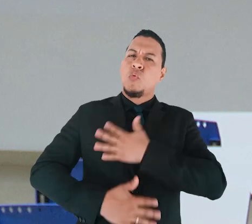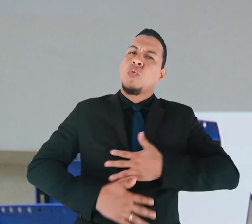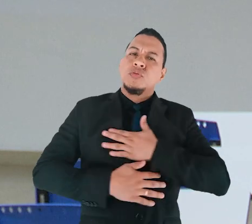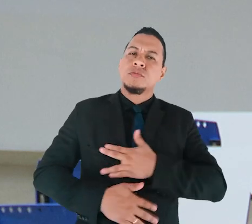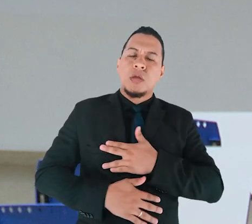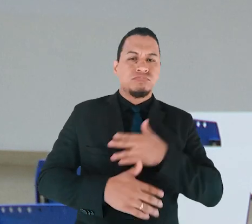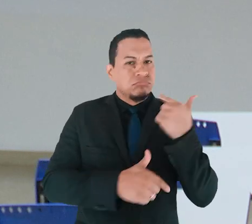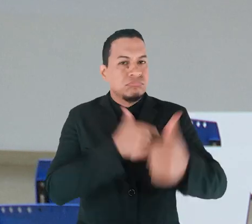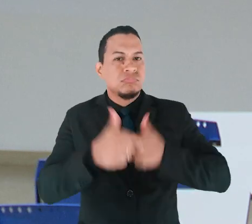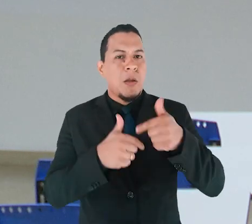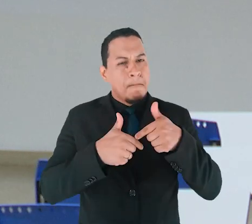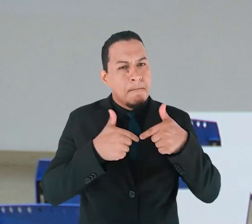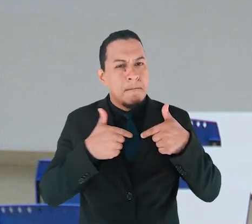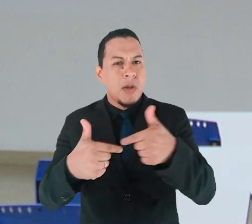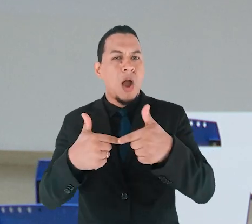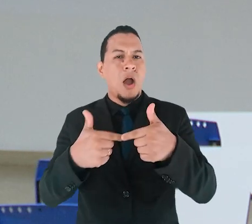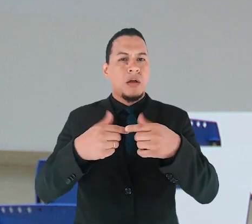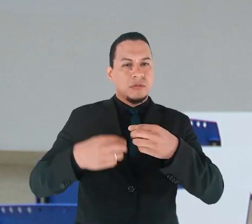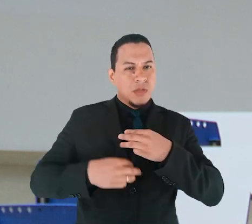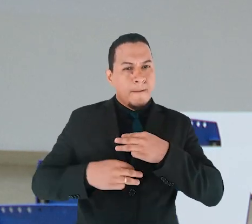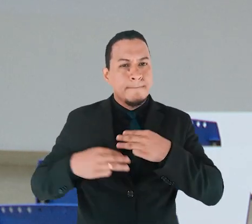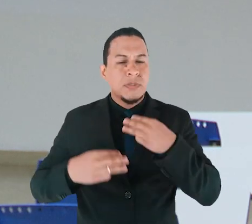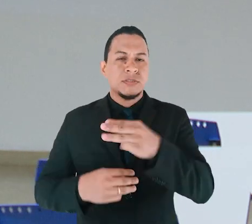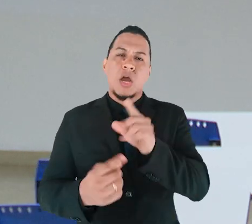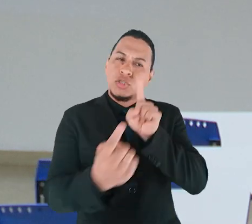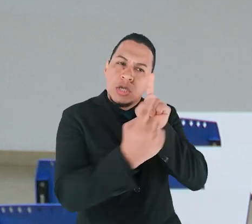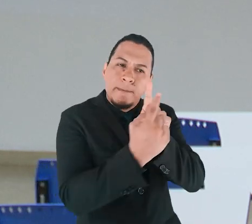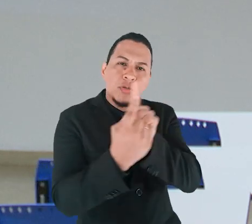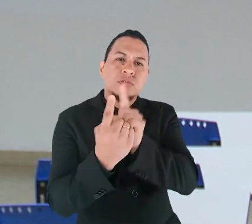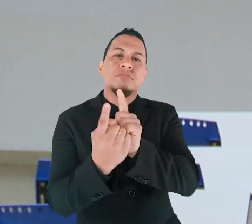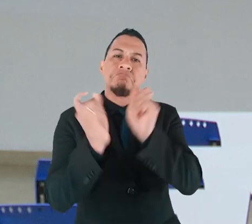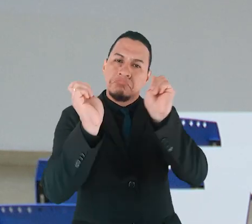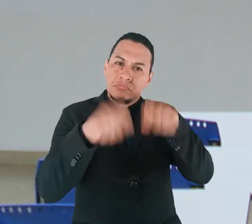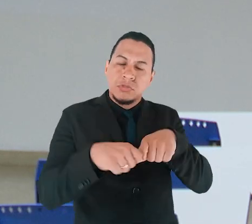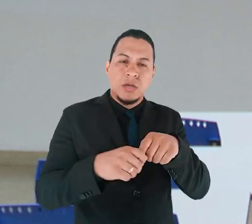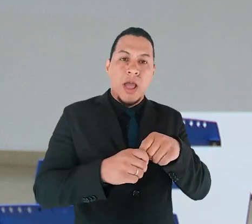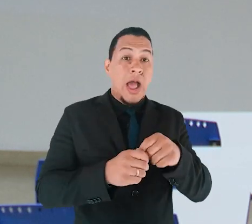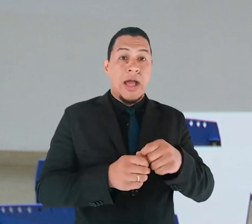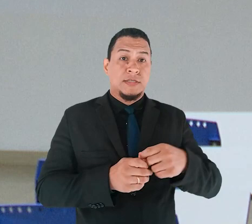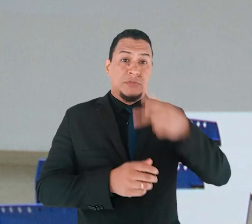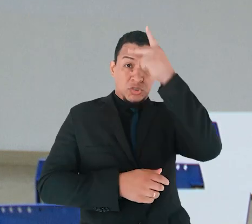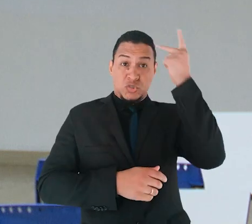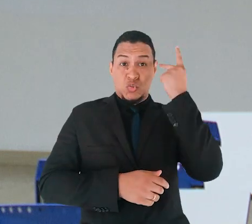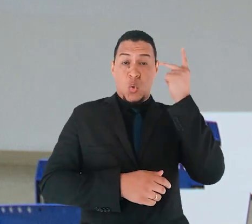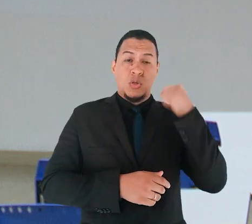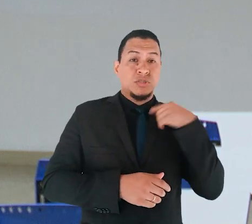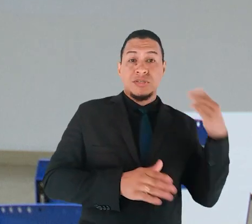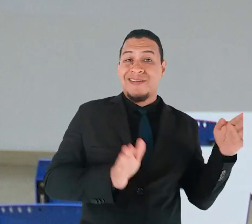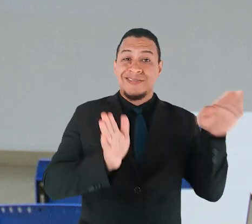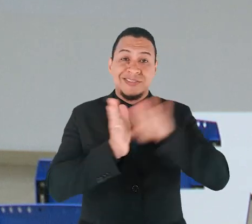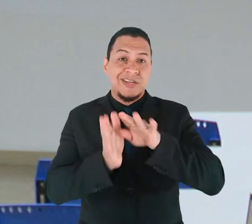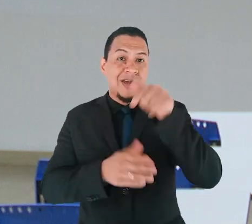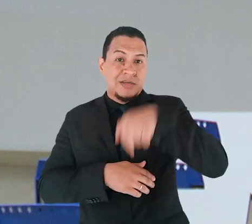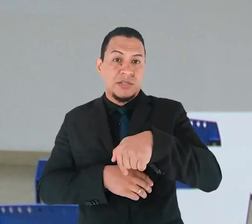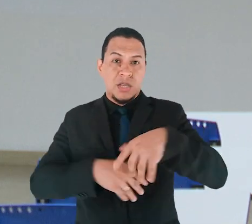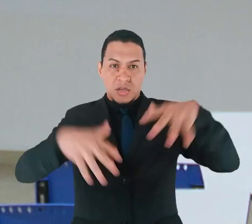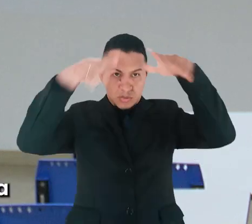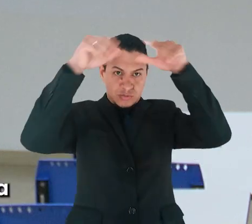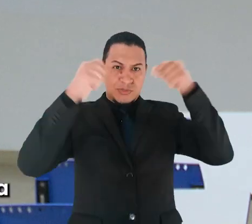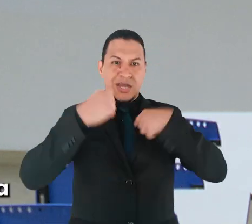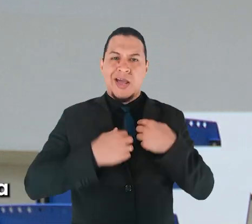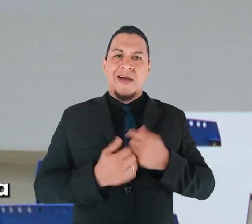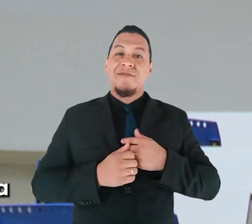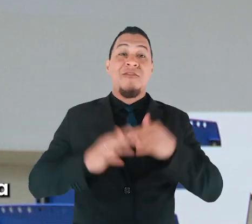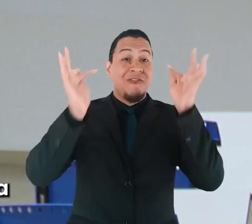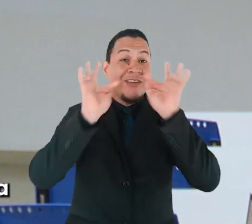com essa coisa de você atender as pessoas. Ninguém chega no Judiciário satisfeito.